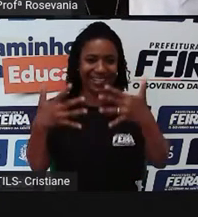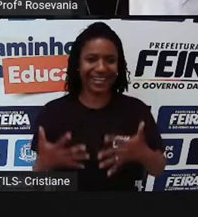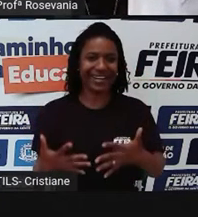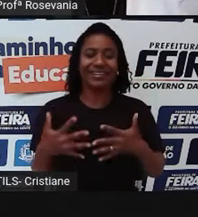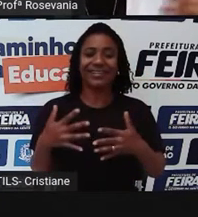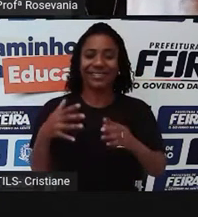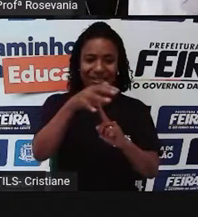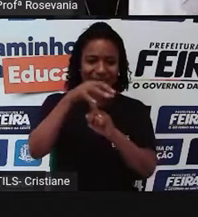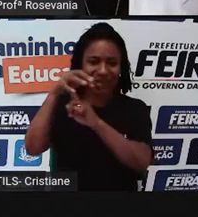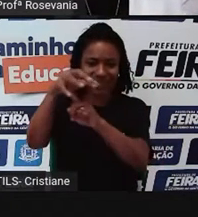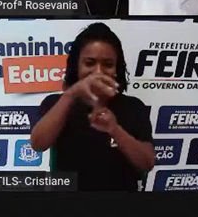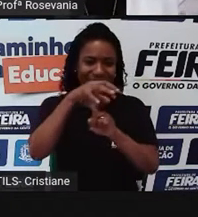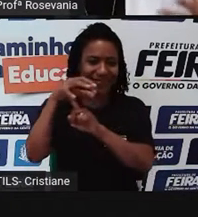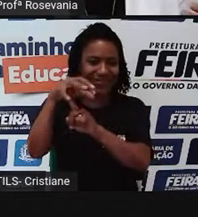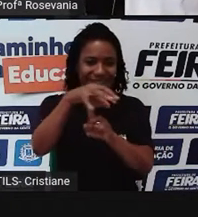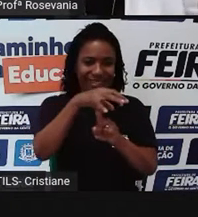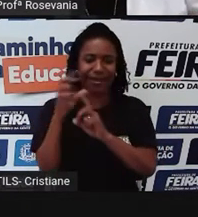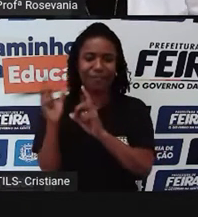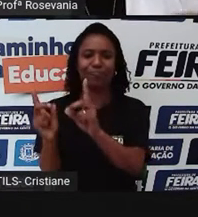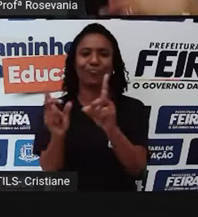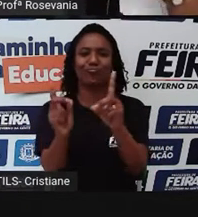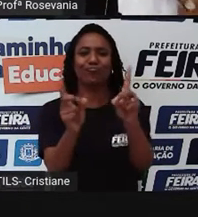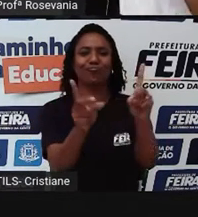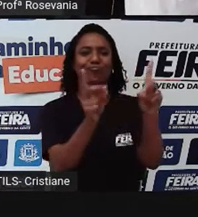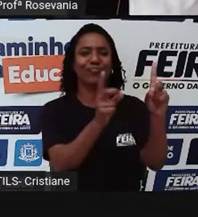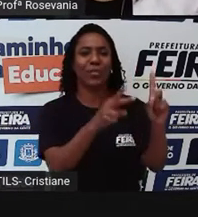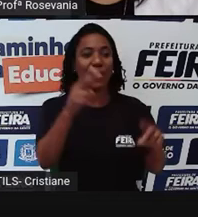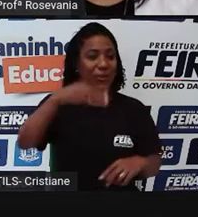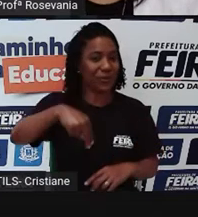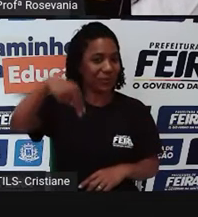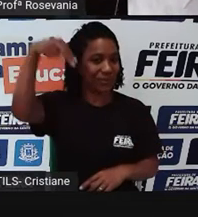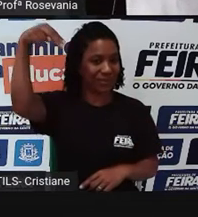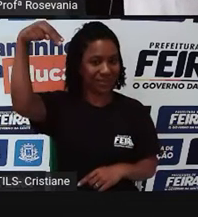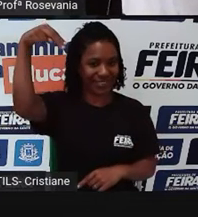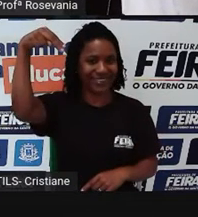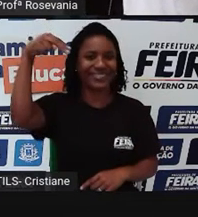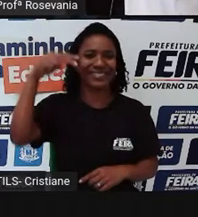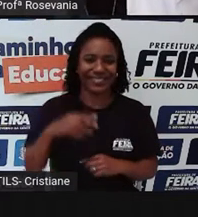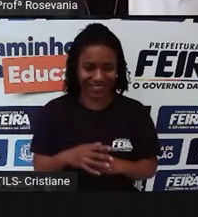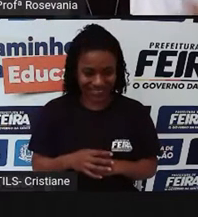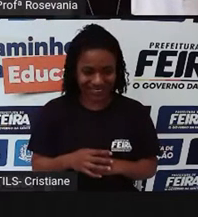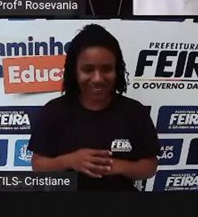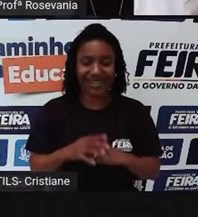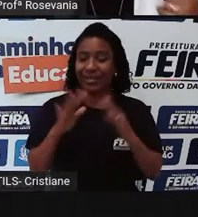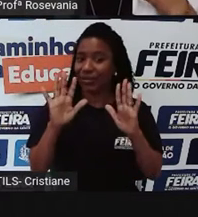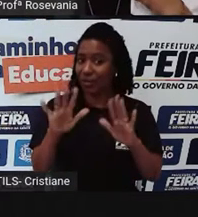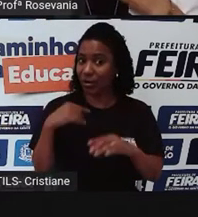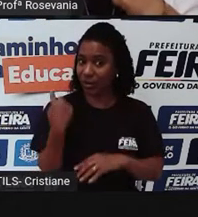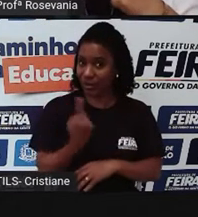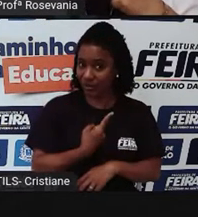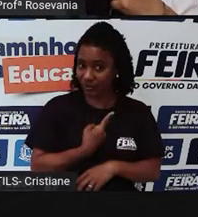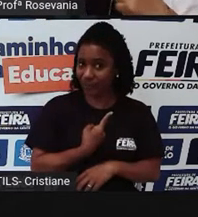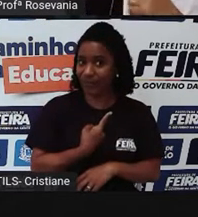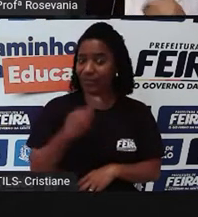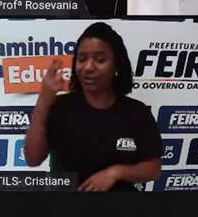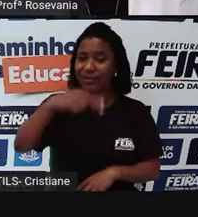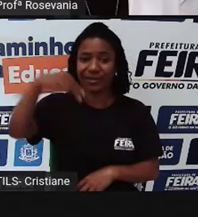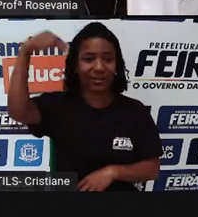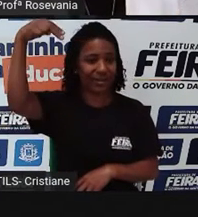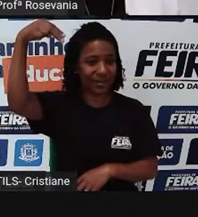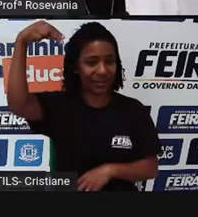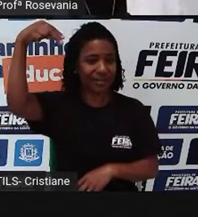Nordeste. A gente poderia falar do país como um todo, porque as características são semelhantes, mas nós vamos falar da nossa